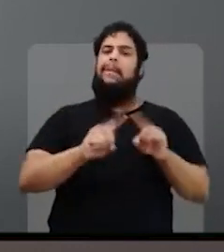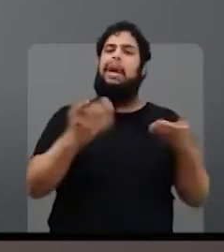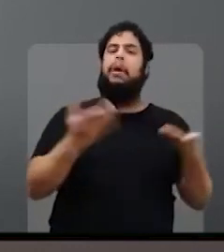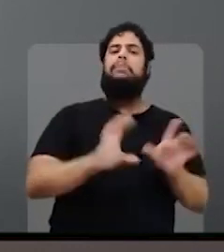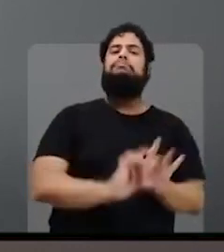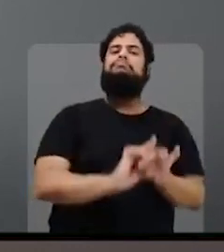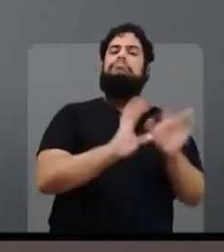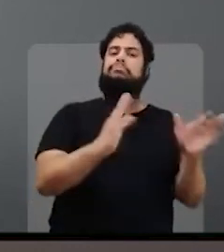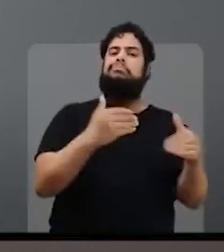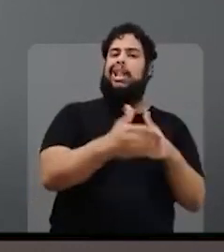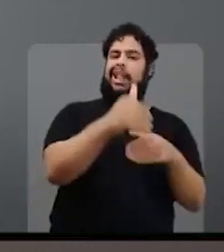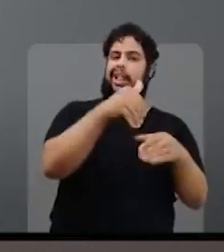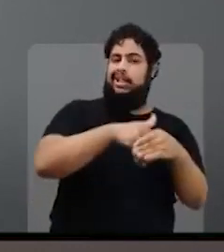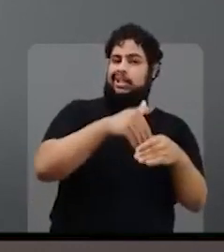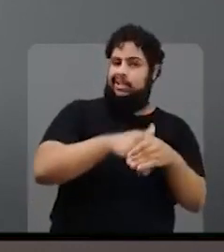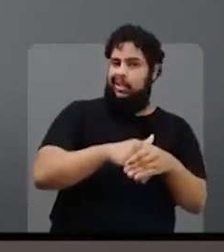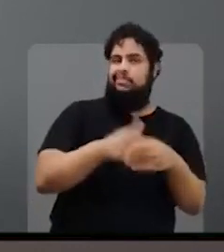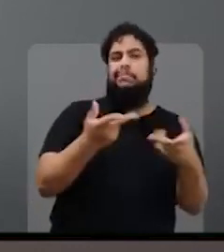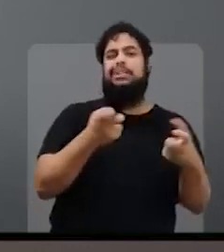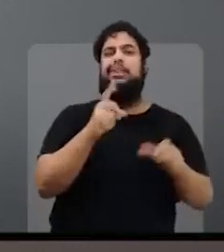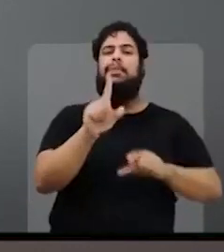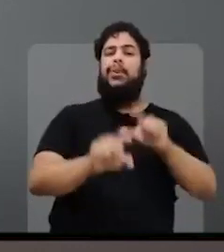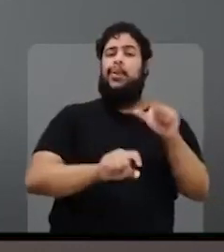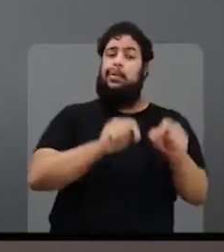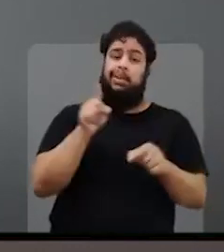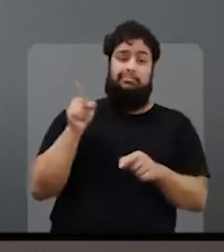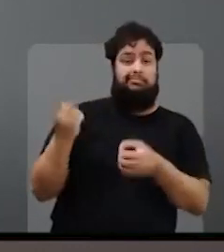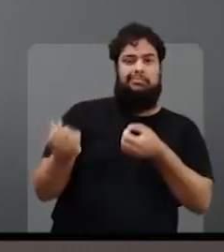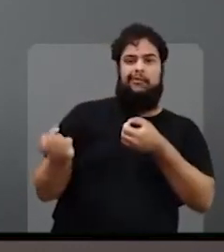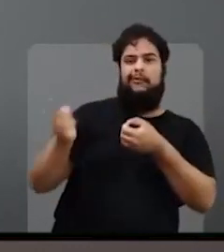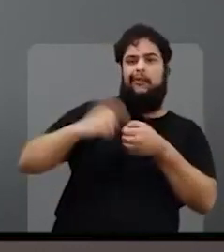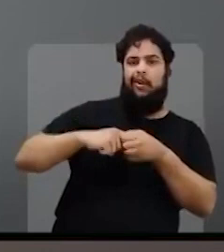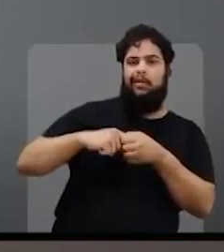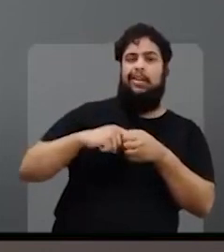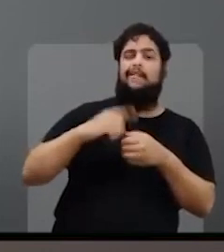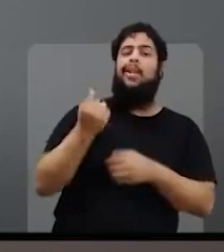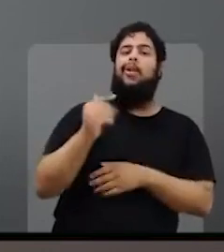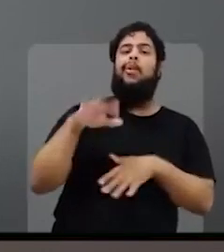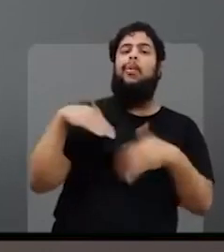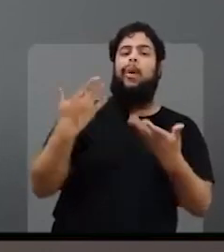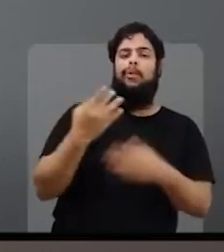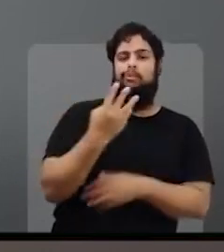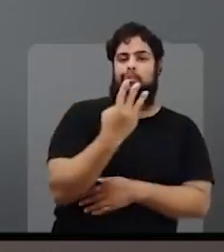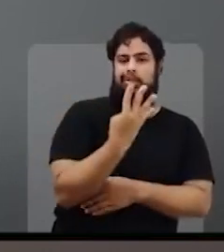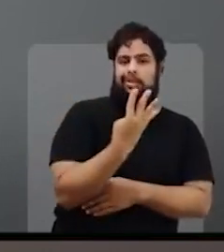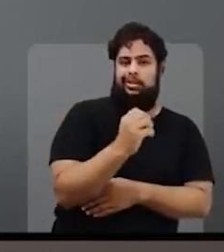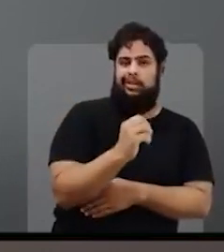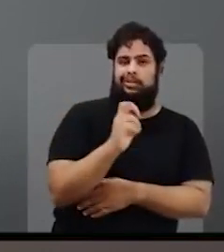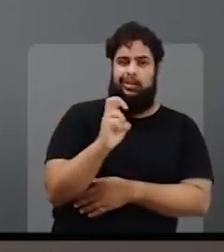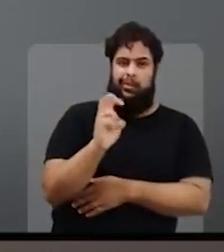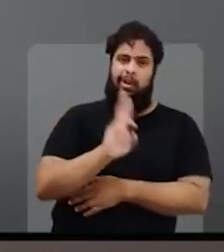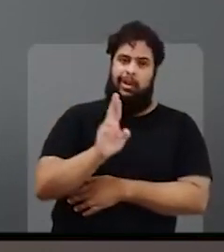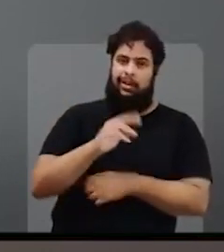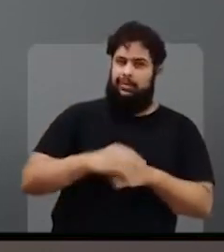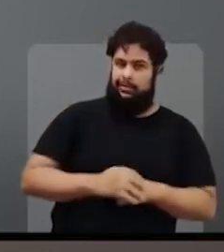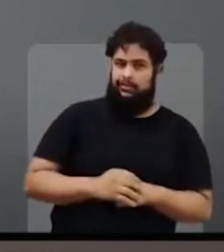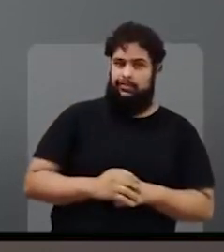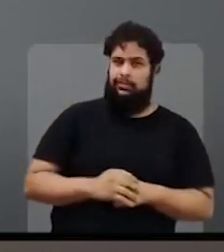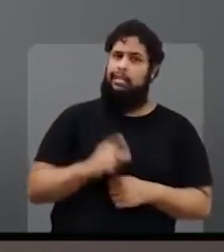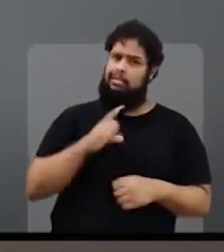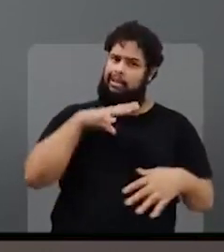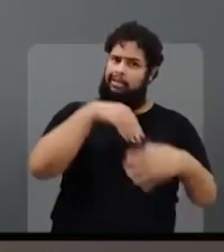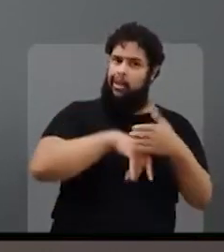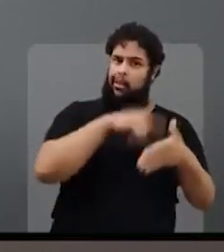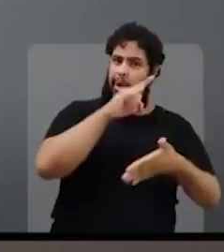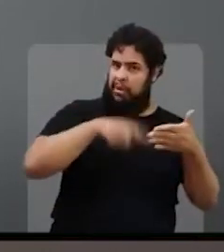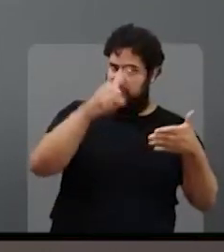liberou na véspera da eleição, veja só, por ele voltará a ser apenas R$ 405,00. Está